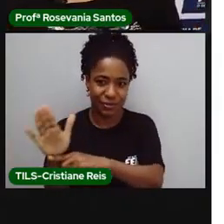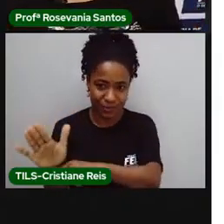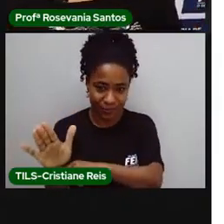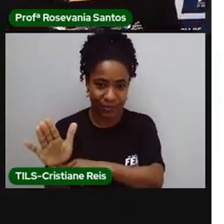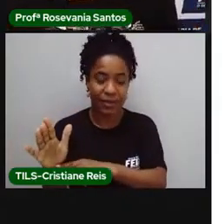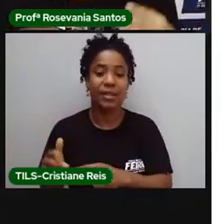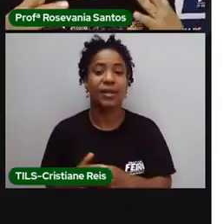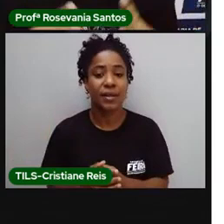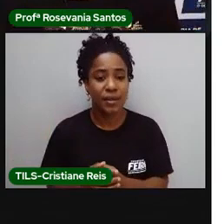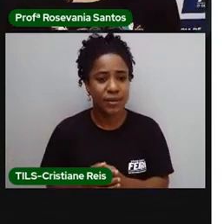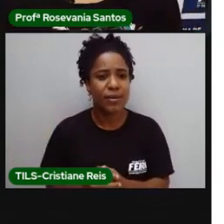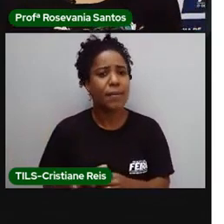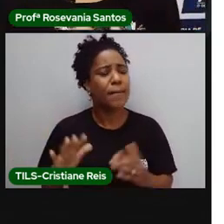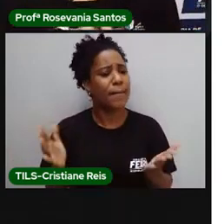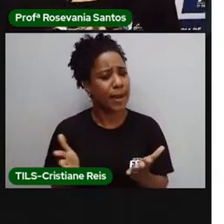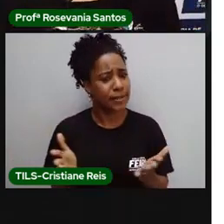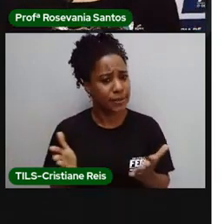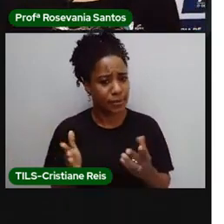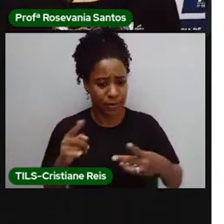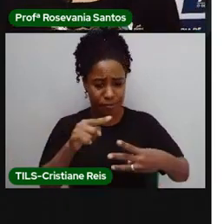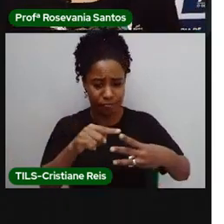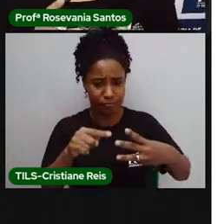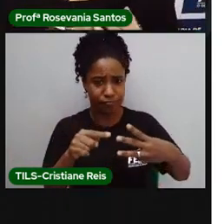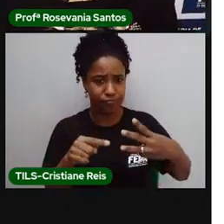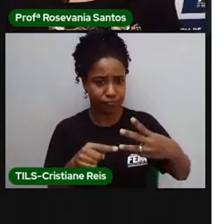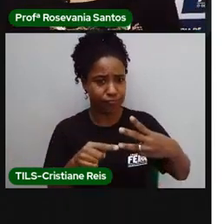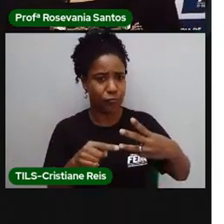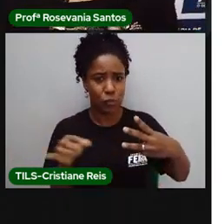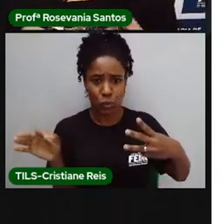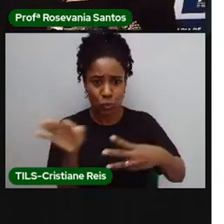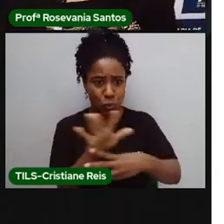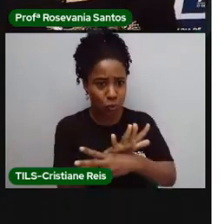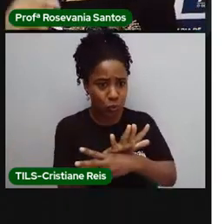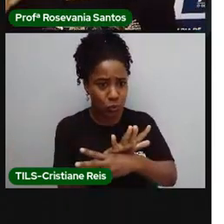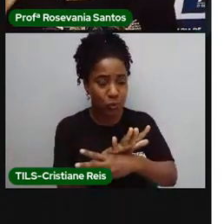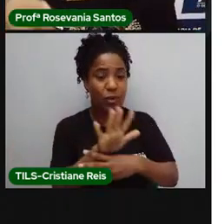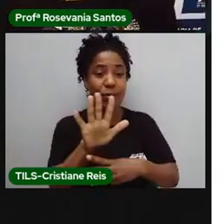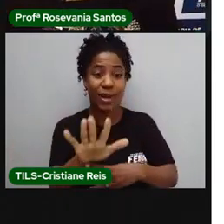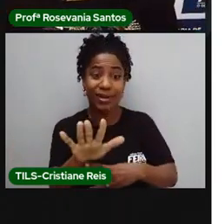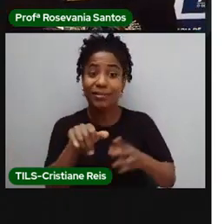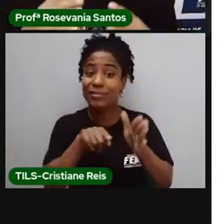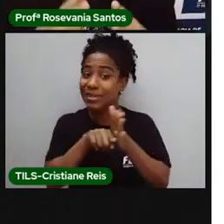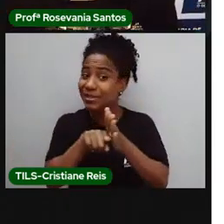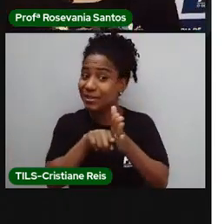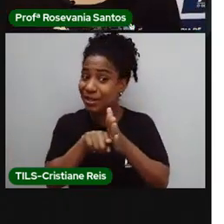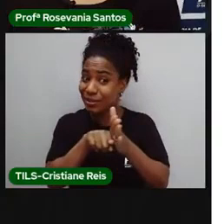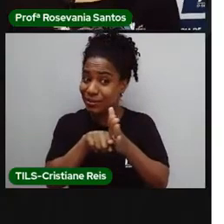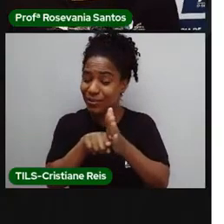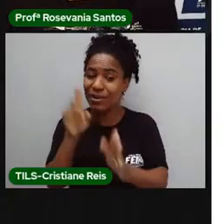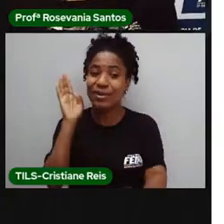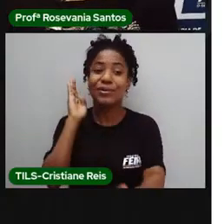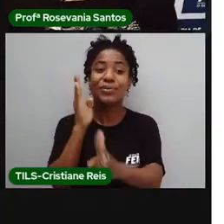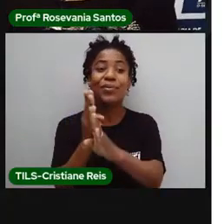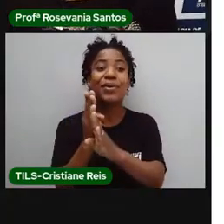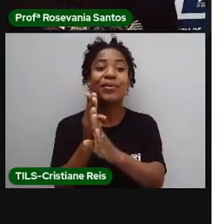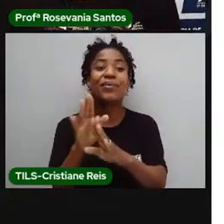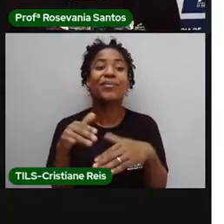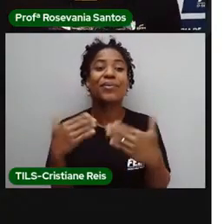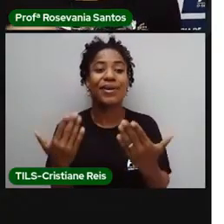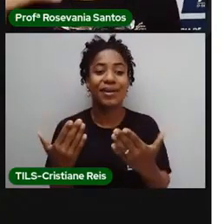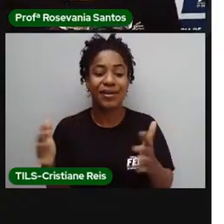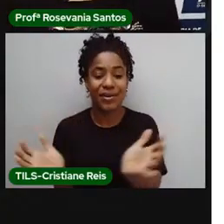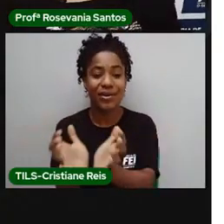que a gente tinha. Mas hoje, alguns pesquisadores, eles dizem que existem um setor quaternário e até